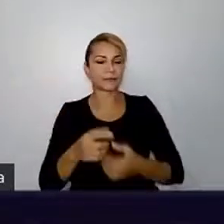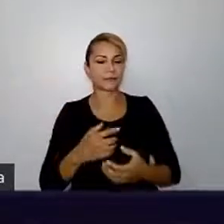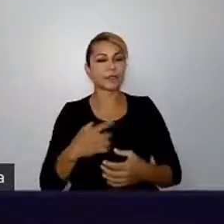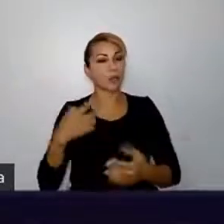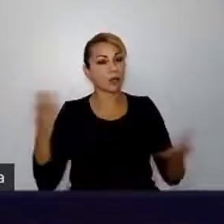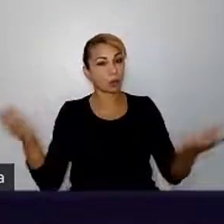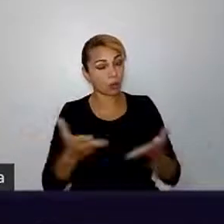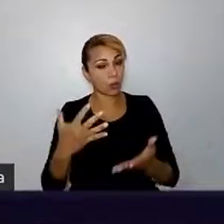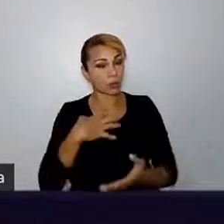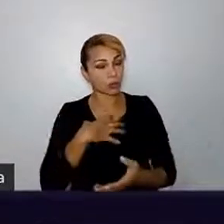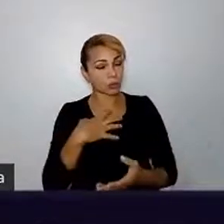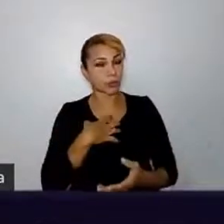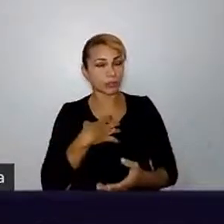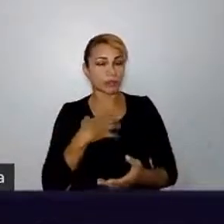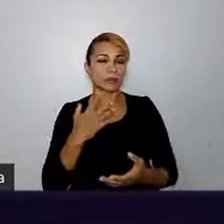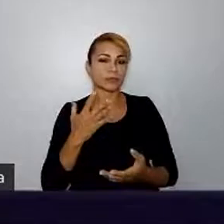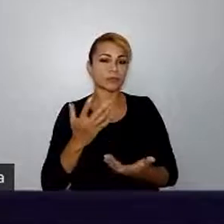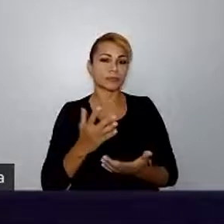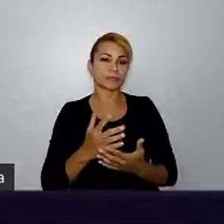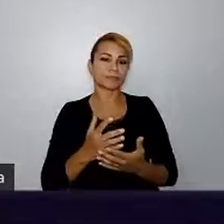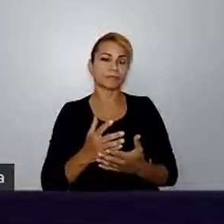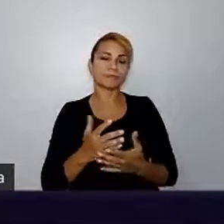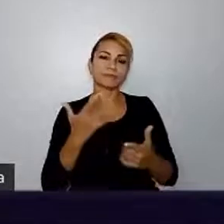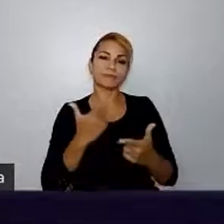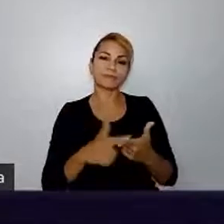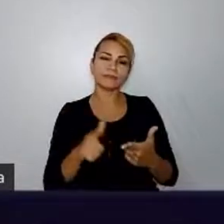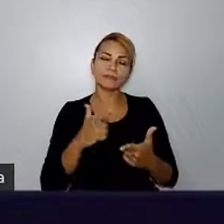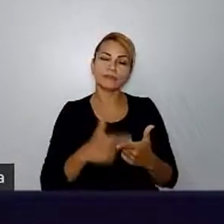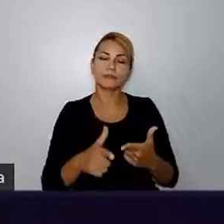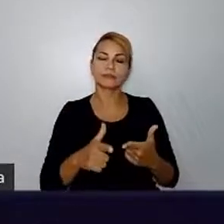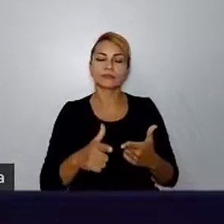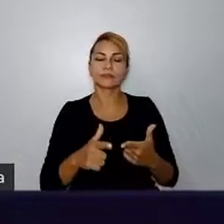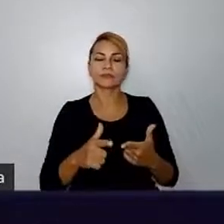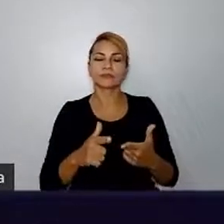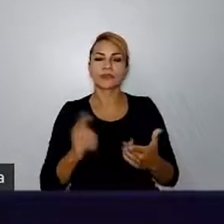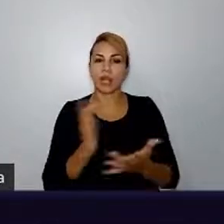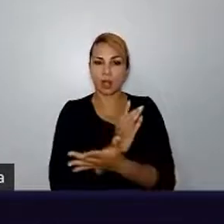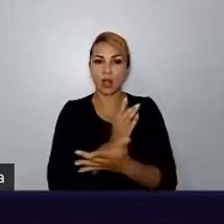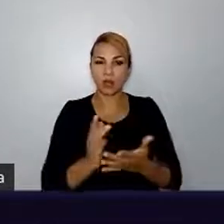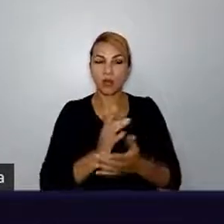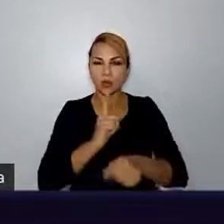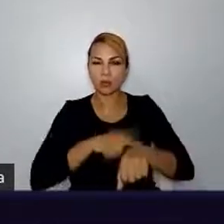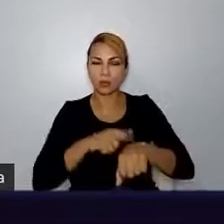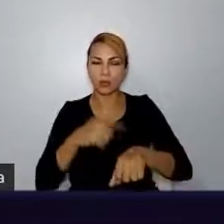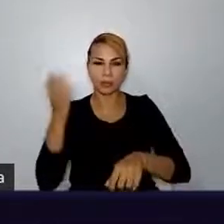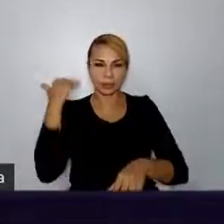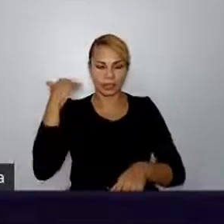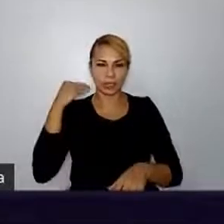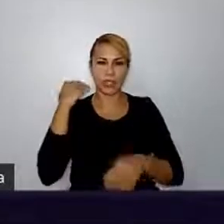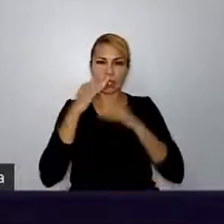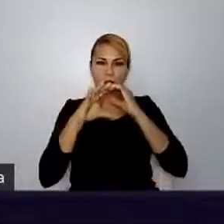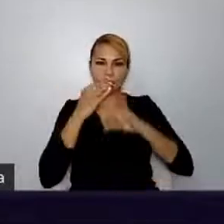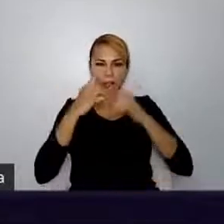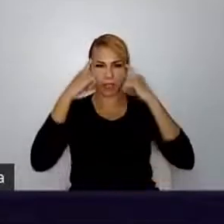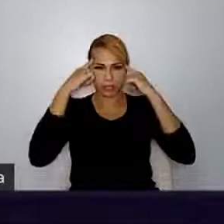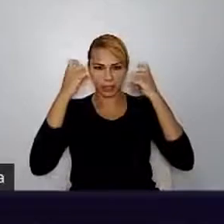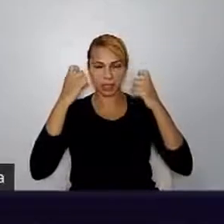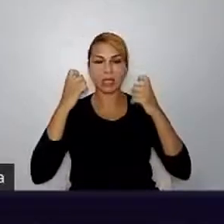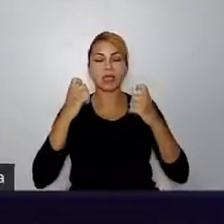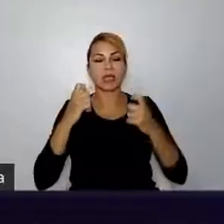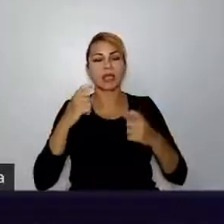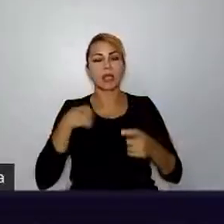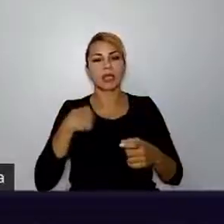uns problemas colaterais disso, é seguinte, há alguns momentos que eu tive essa comunicação muito agressiva, eu defendi